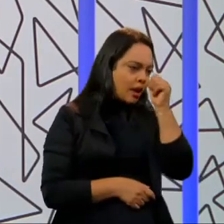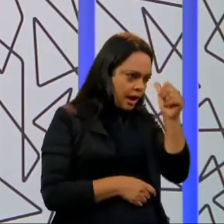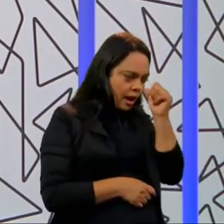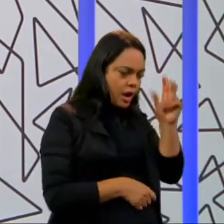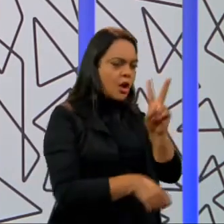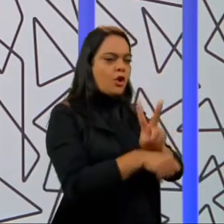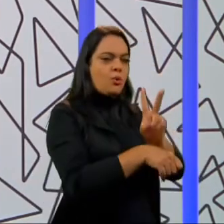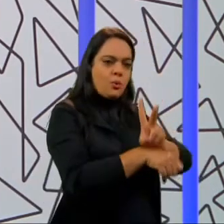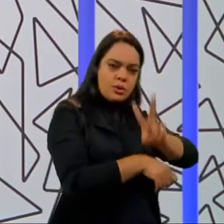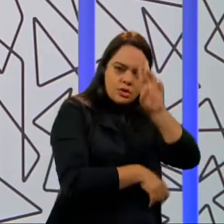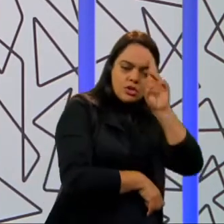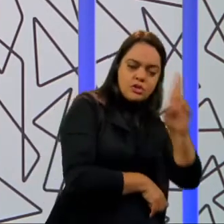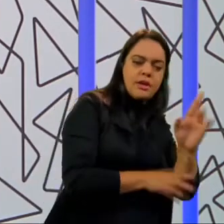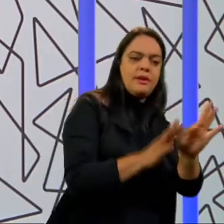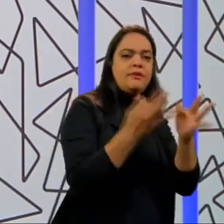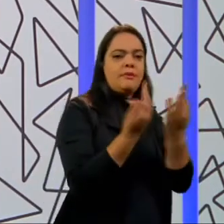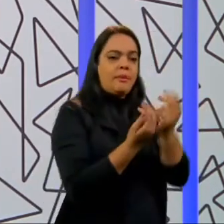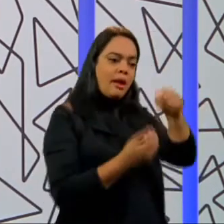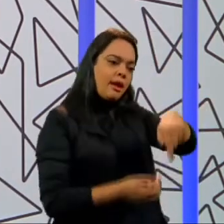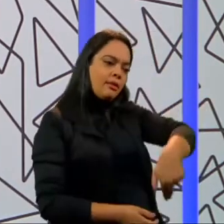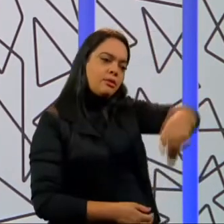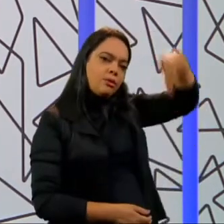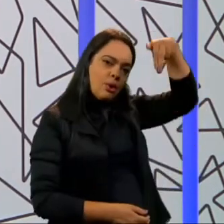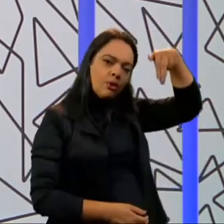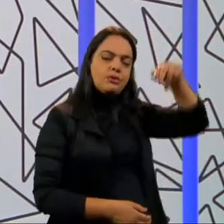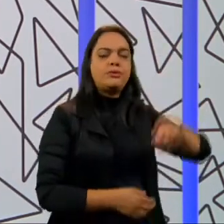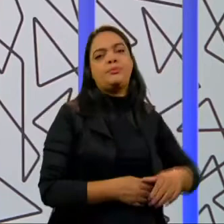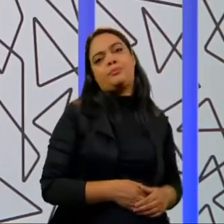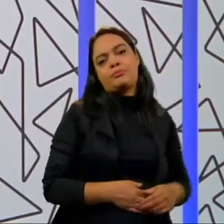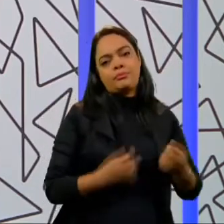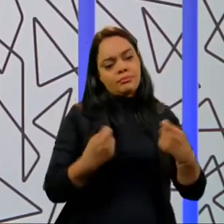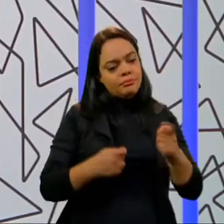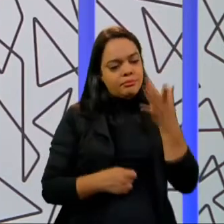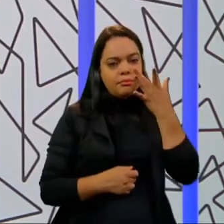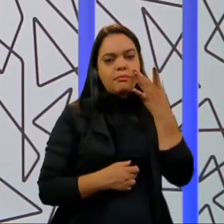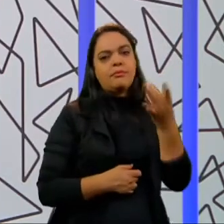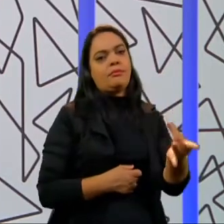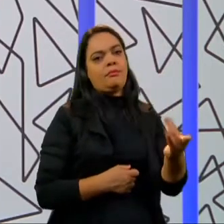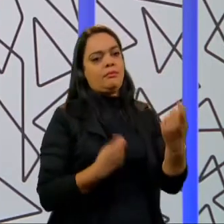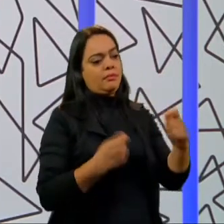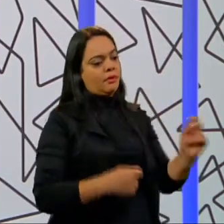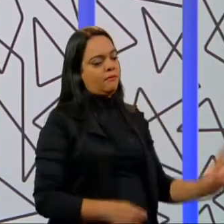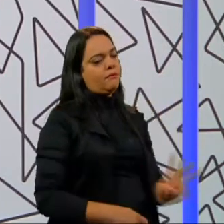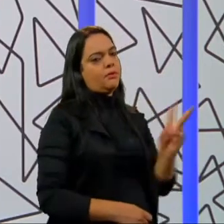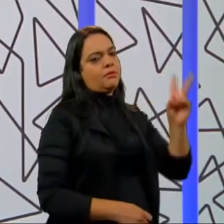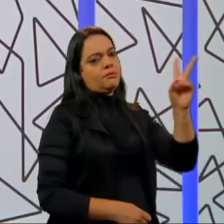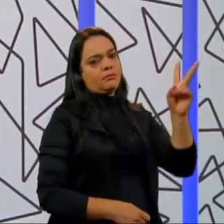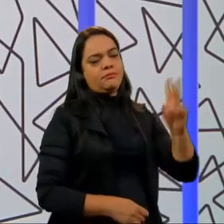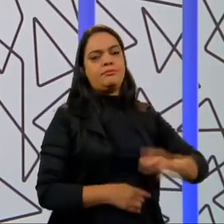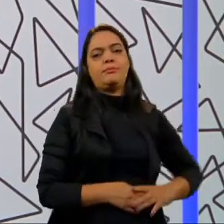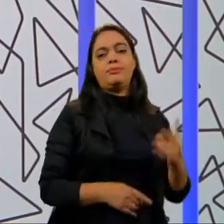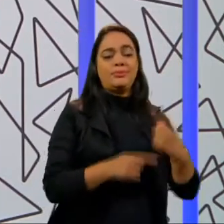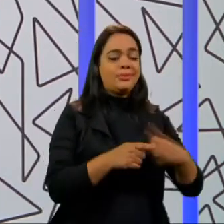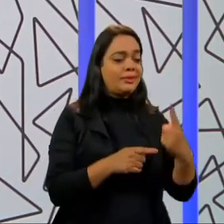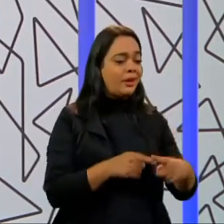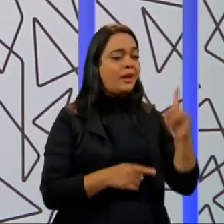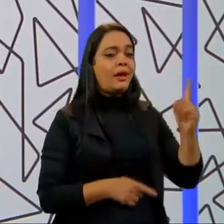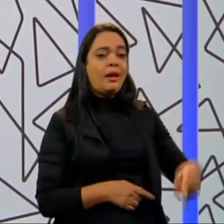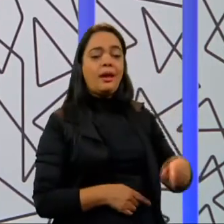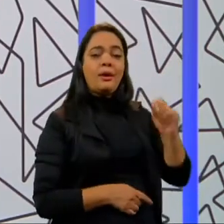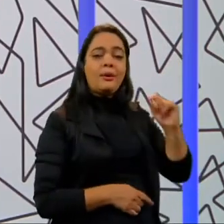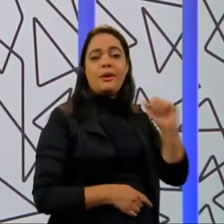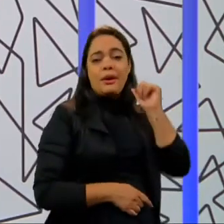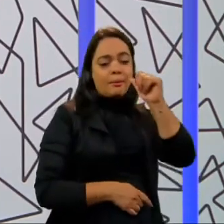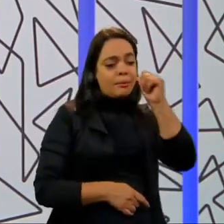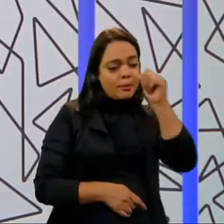Então, é um trabalho que precisa de proteção, que precisa de atenção, é uma forma como várias mulheres, sobretudo mulheres de 40